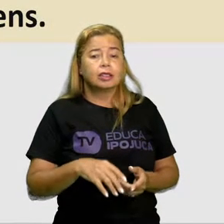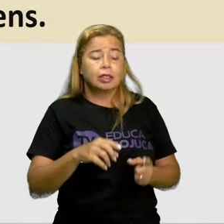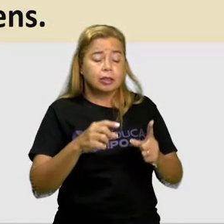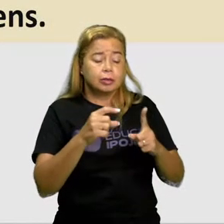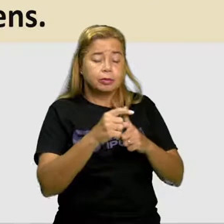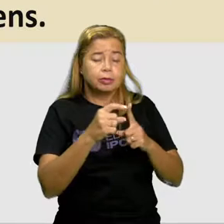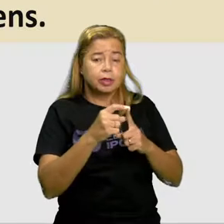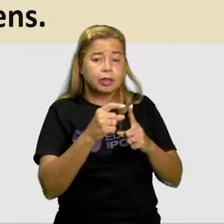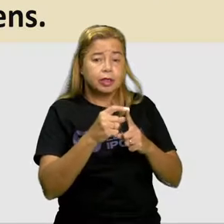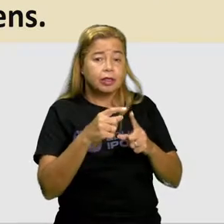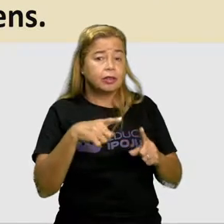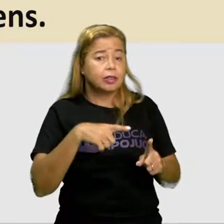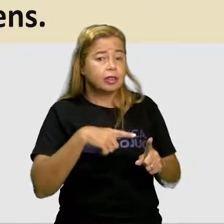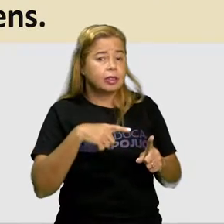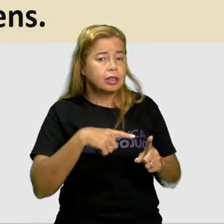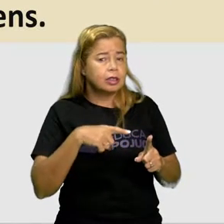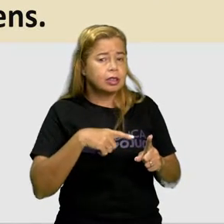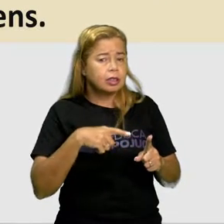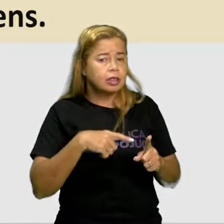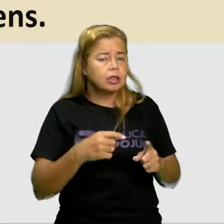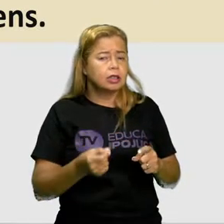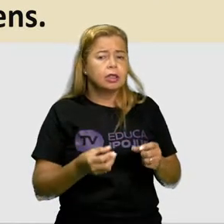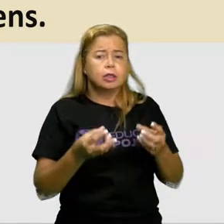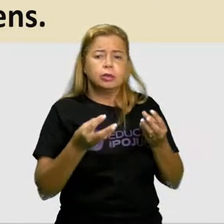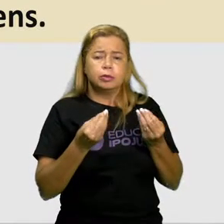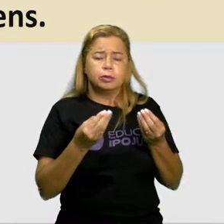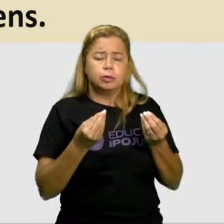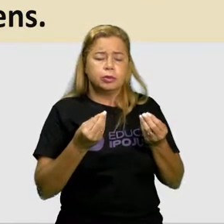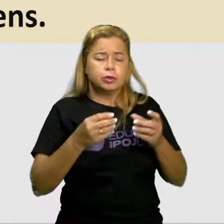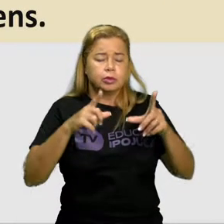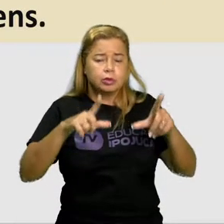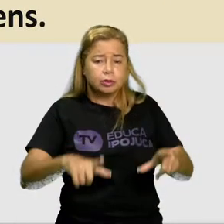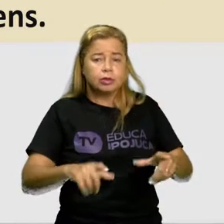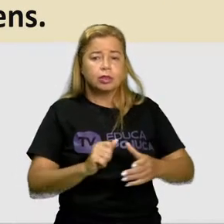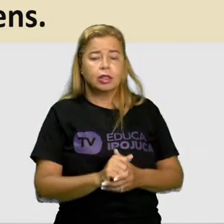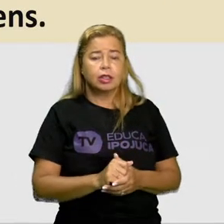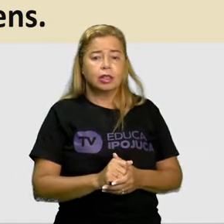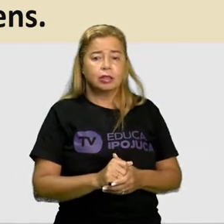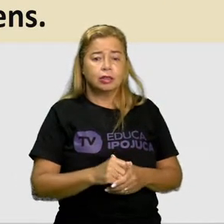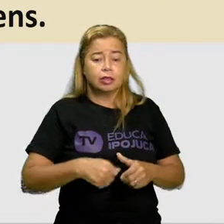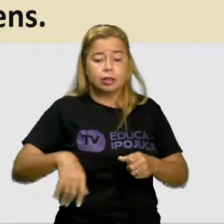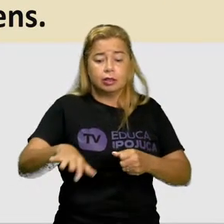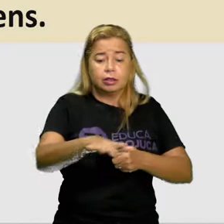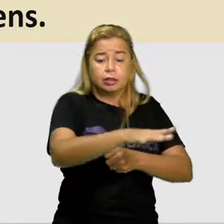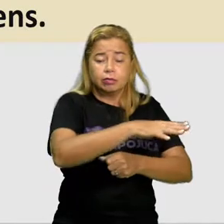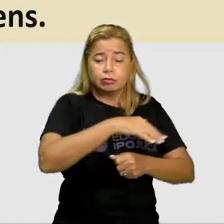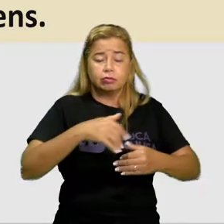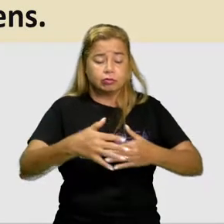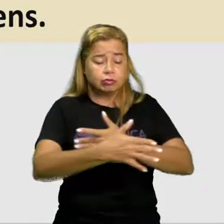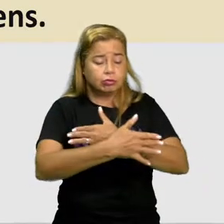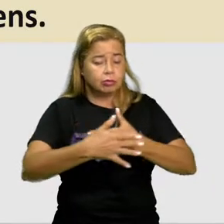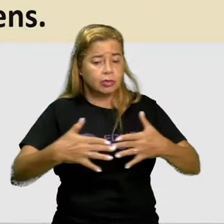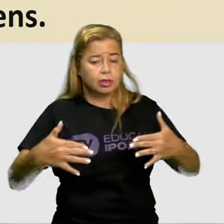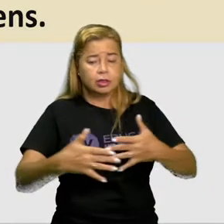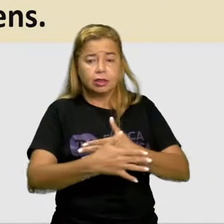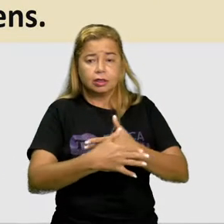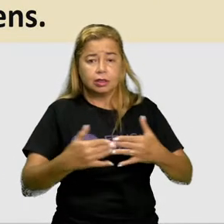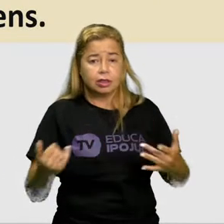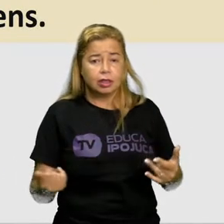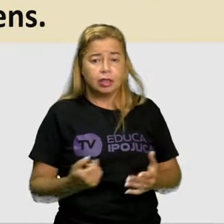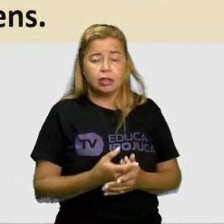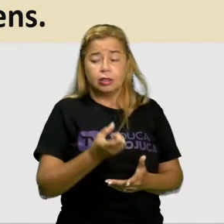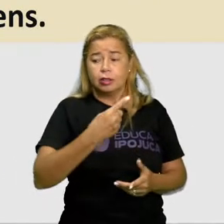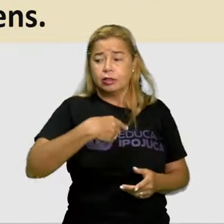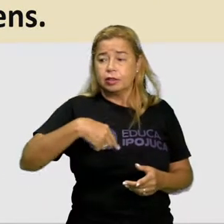por onde você passa certo? Pode ser no campo pode ser na cidade se você vai ao